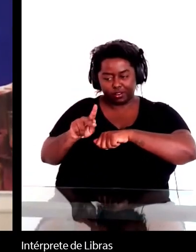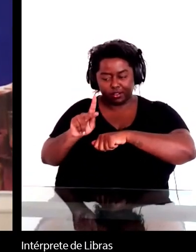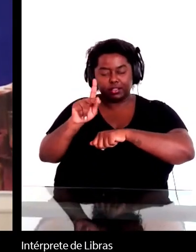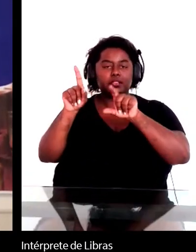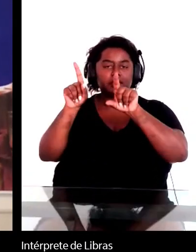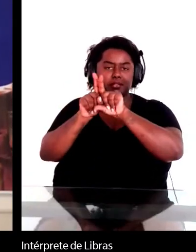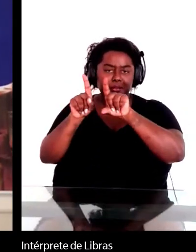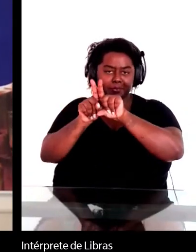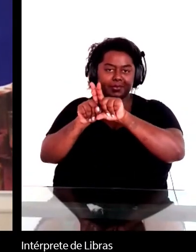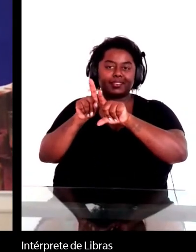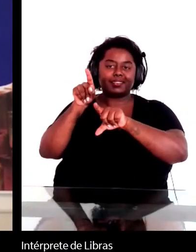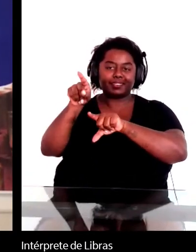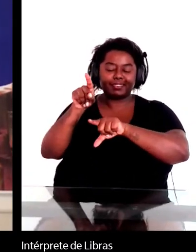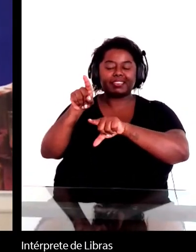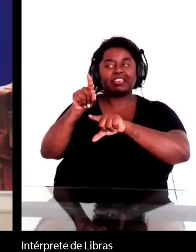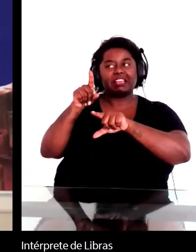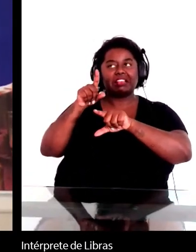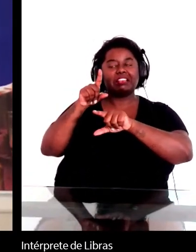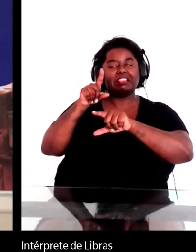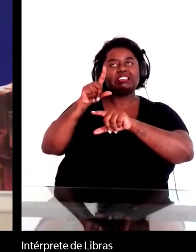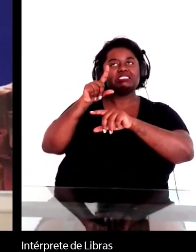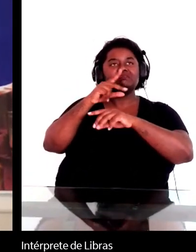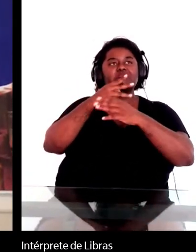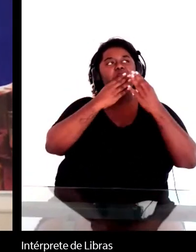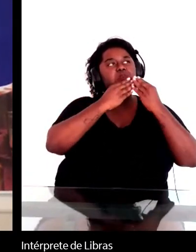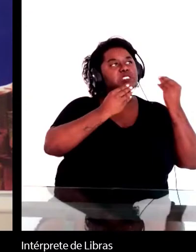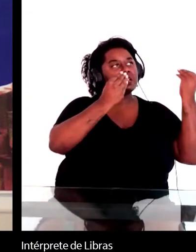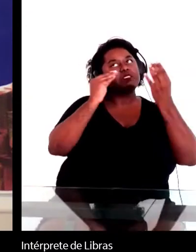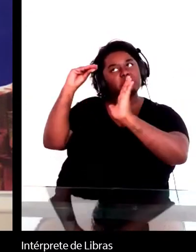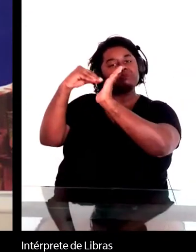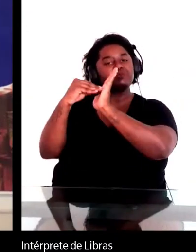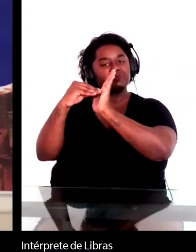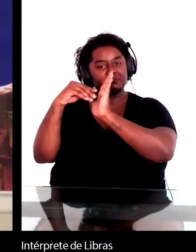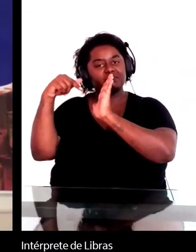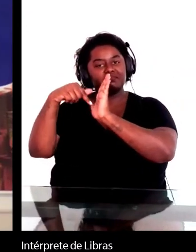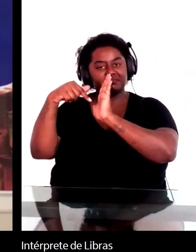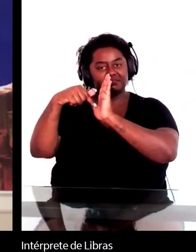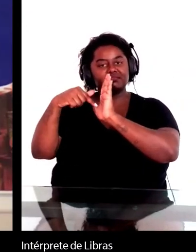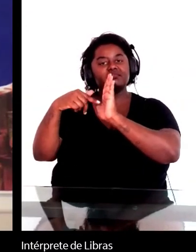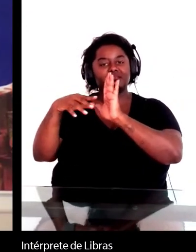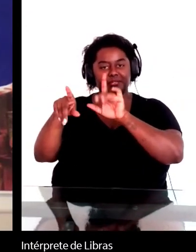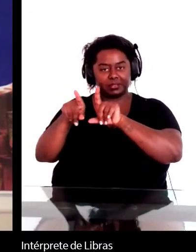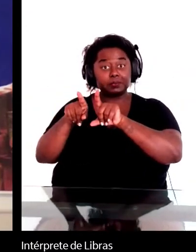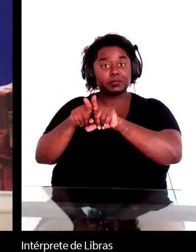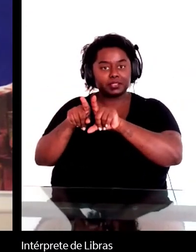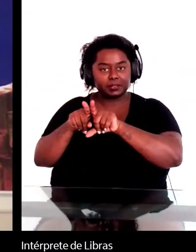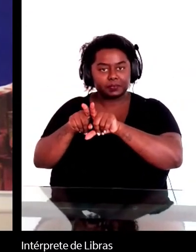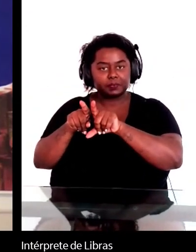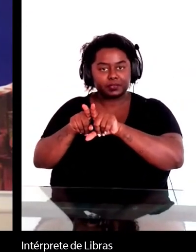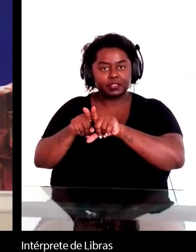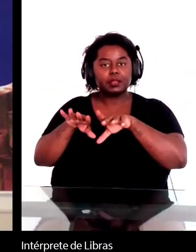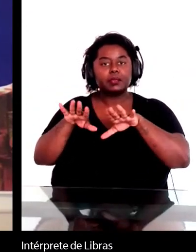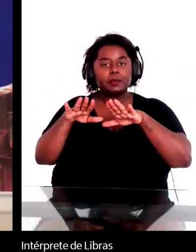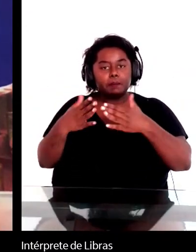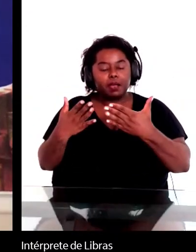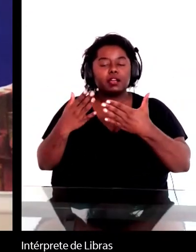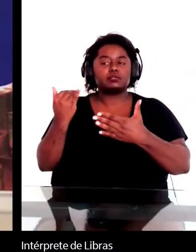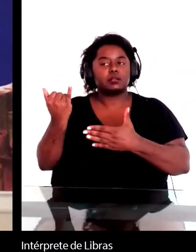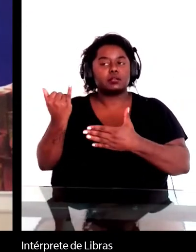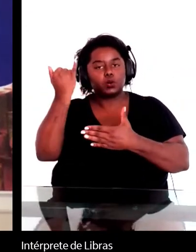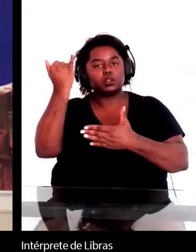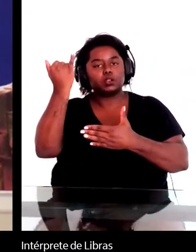o colocava. Mas eu acho que vale a pena resgatar esse prefácio traduzido para português